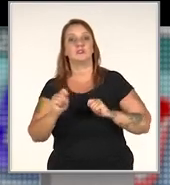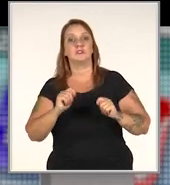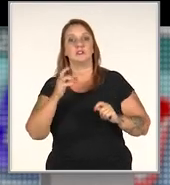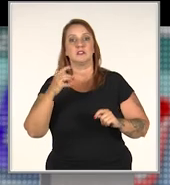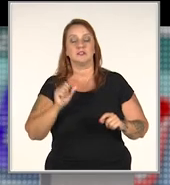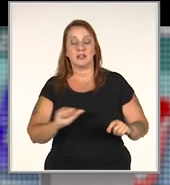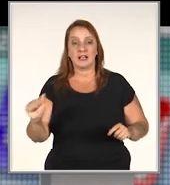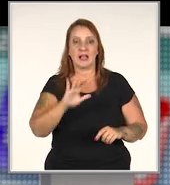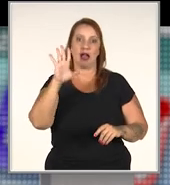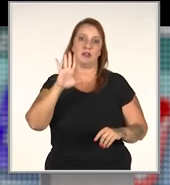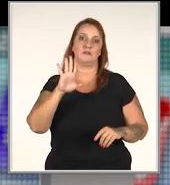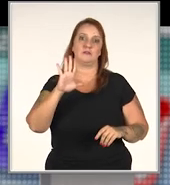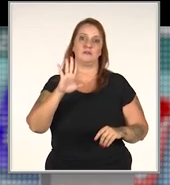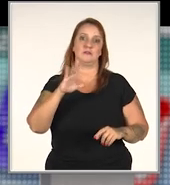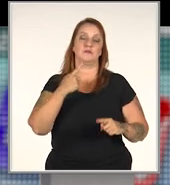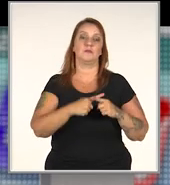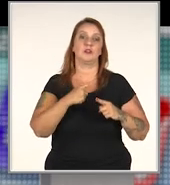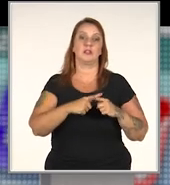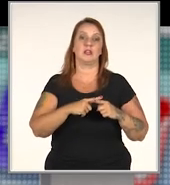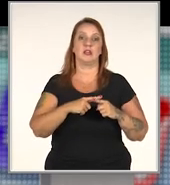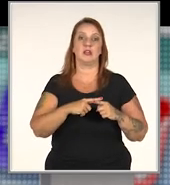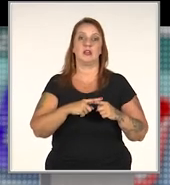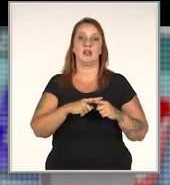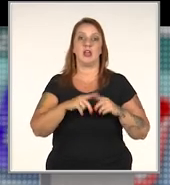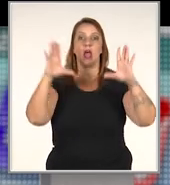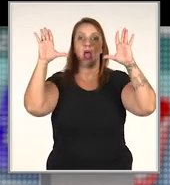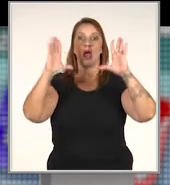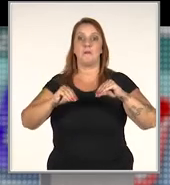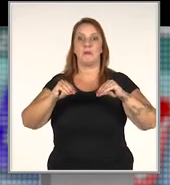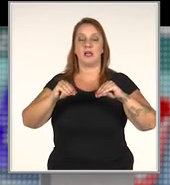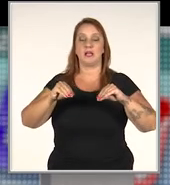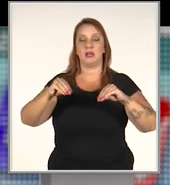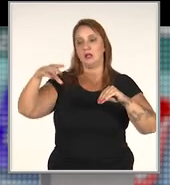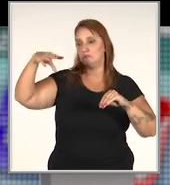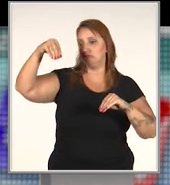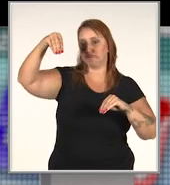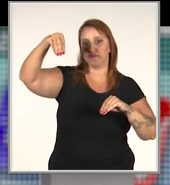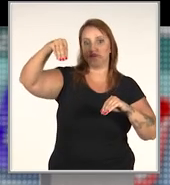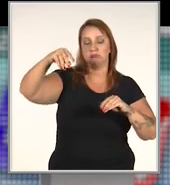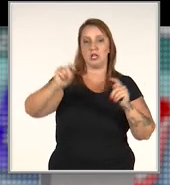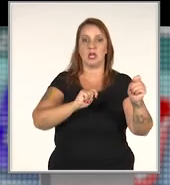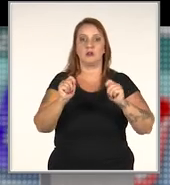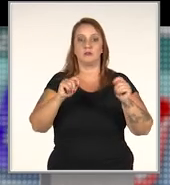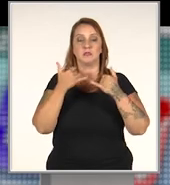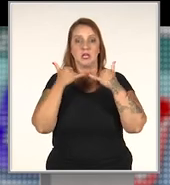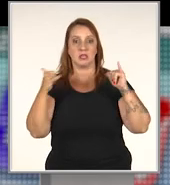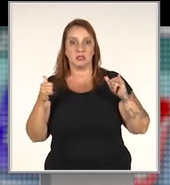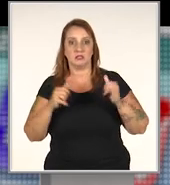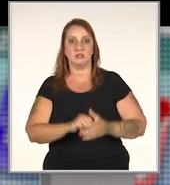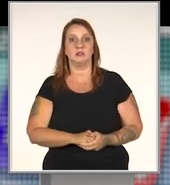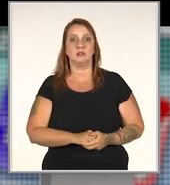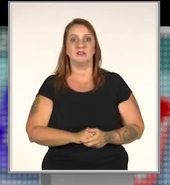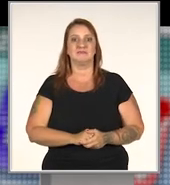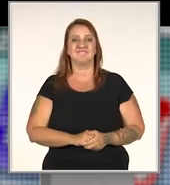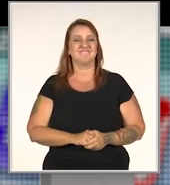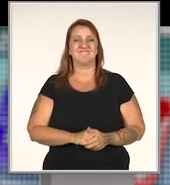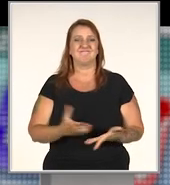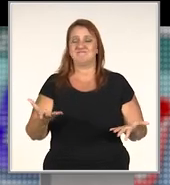economia que sai muito caro, né? De repente, vamos apagar uma parte das luzes para economizar na energia.